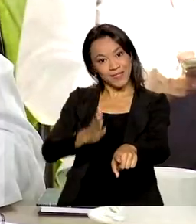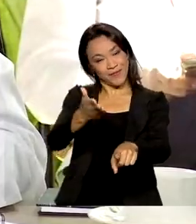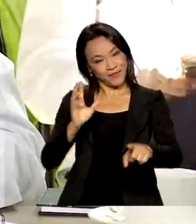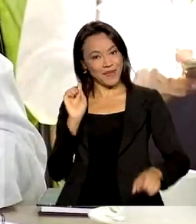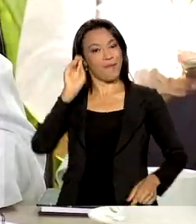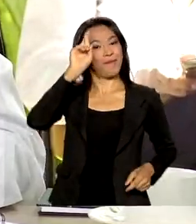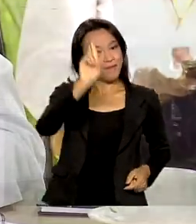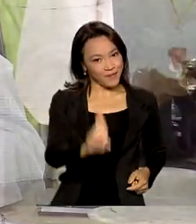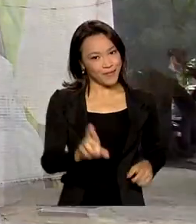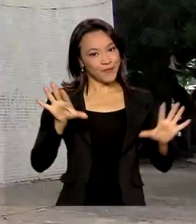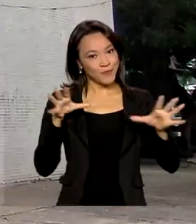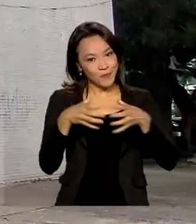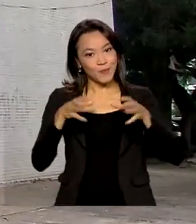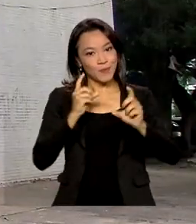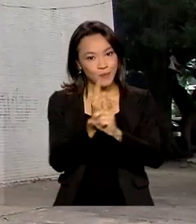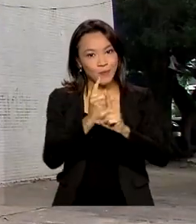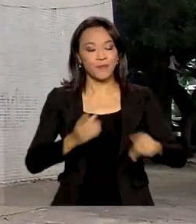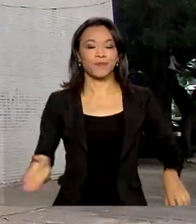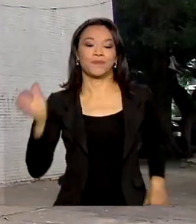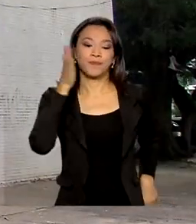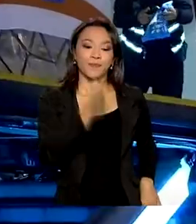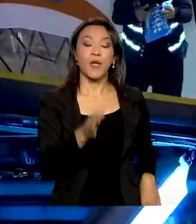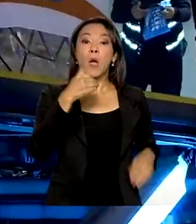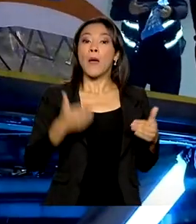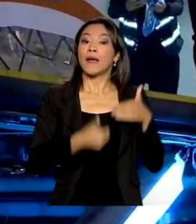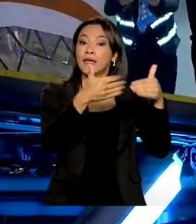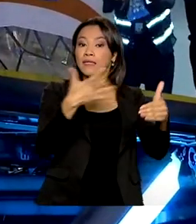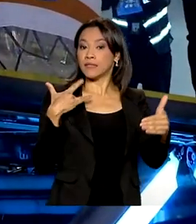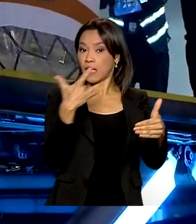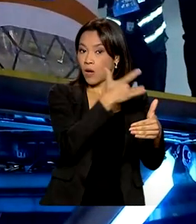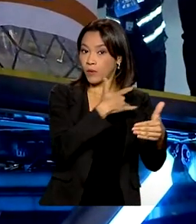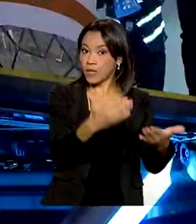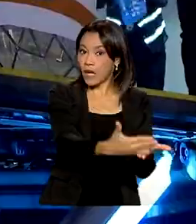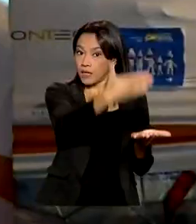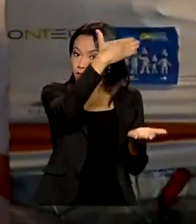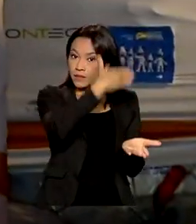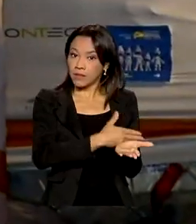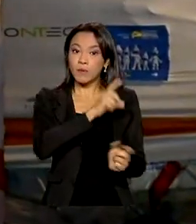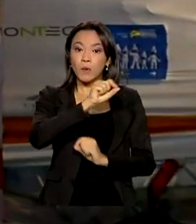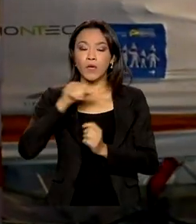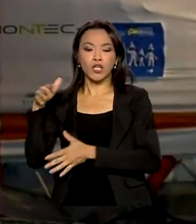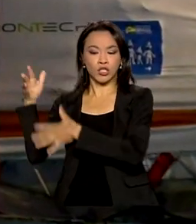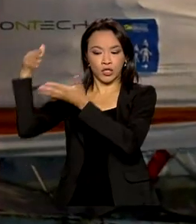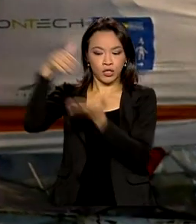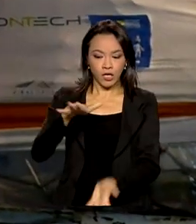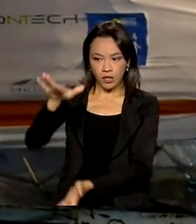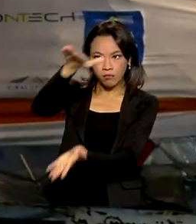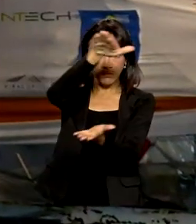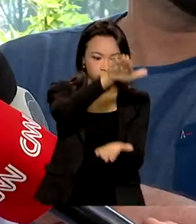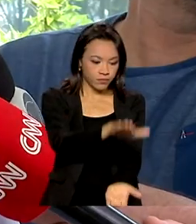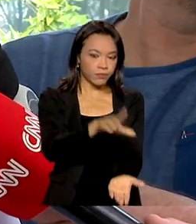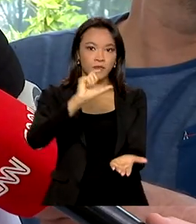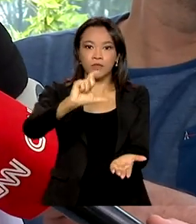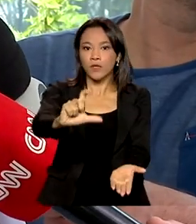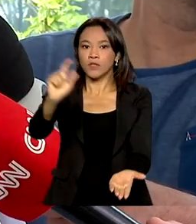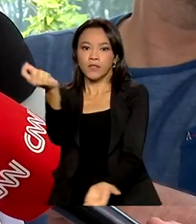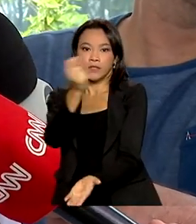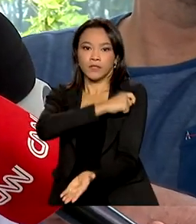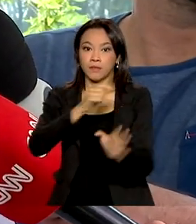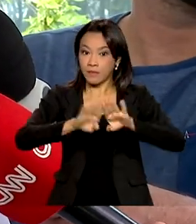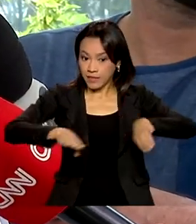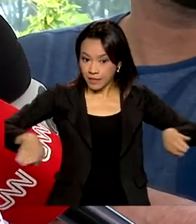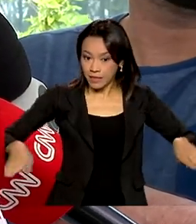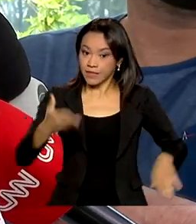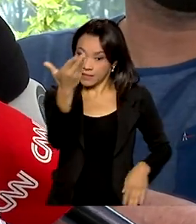fórum. O Ministério da Saúde antecipa a chegada ao Brasil de mais doses pediátricas da Pfizer. E